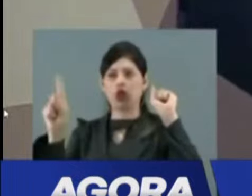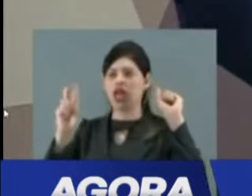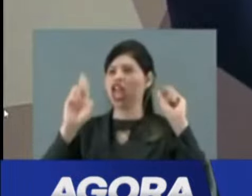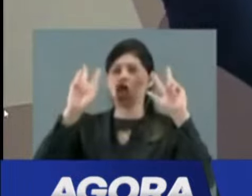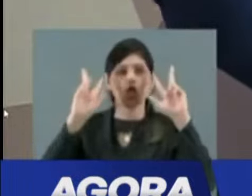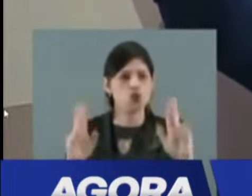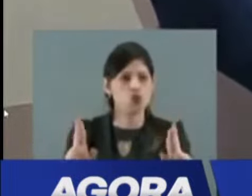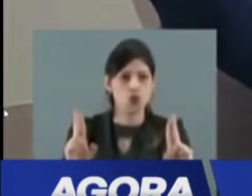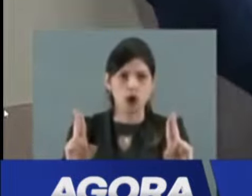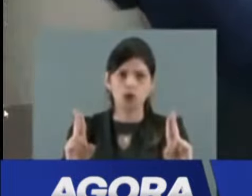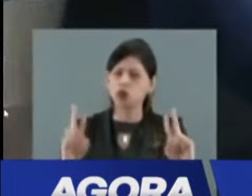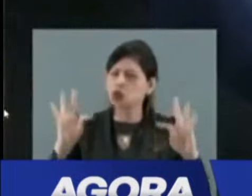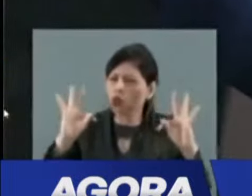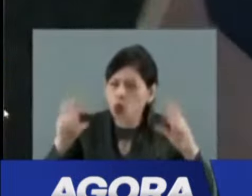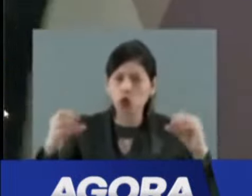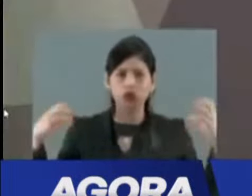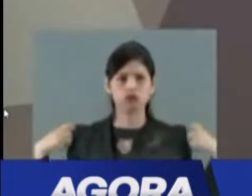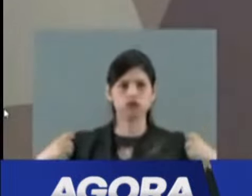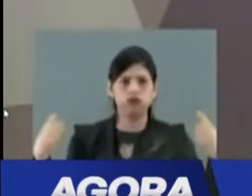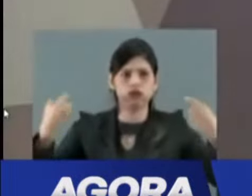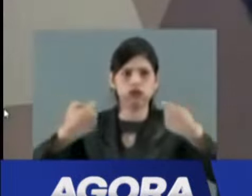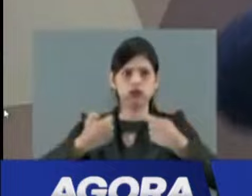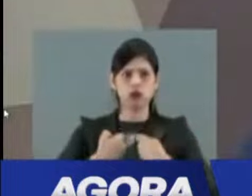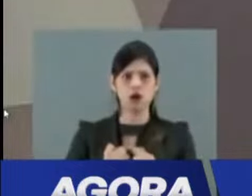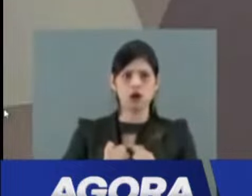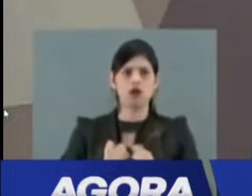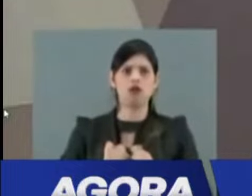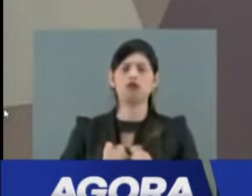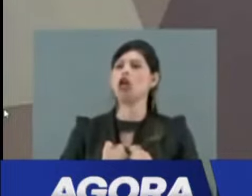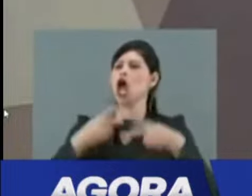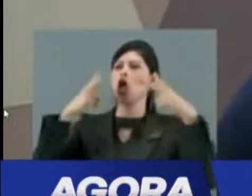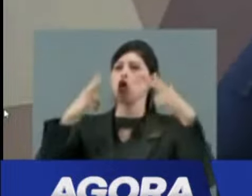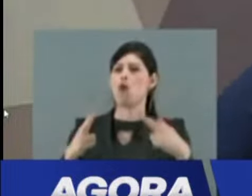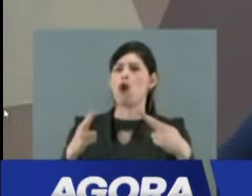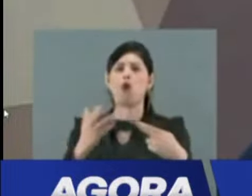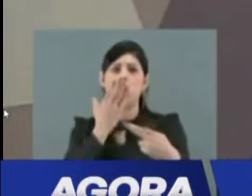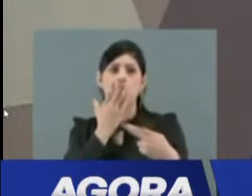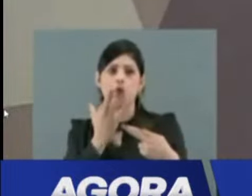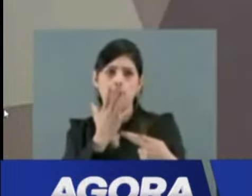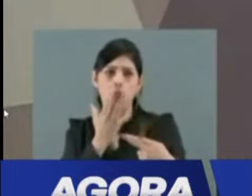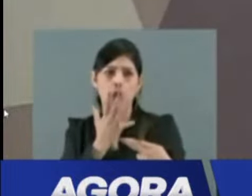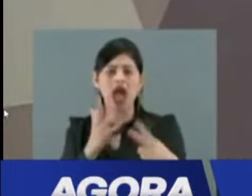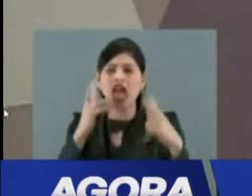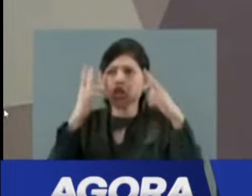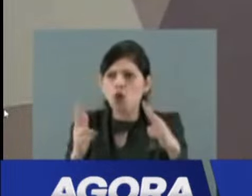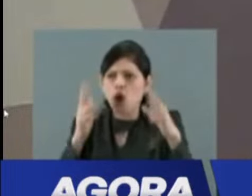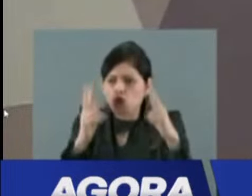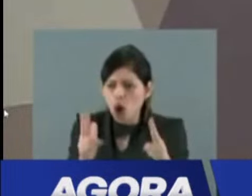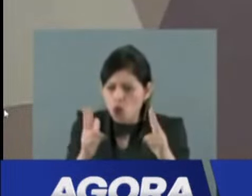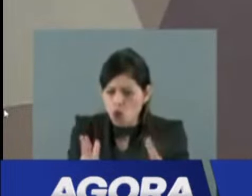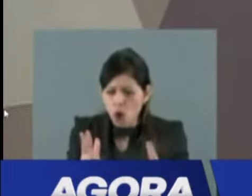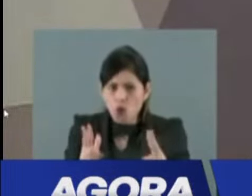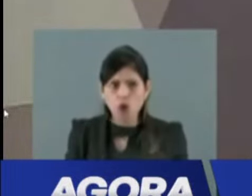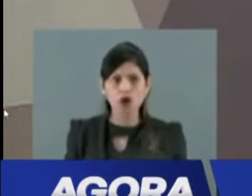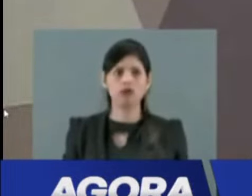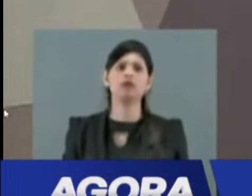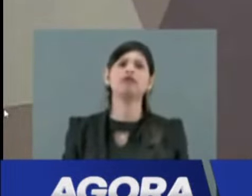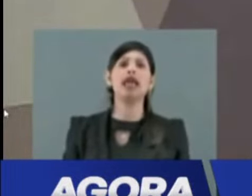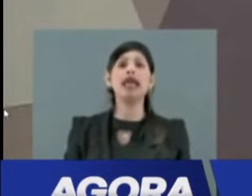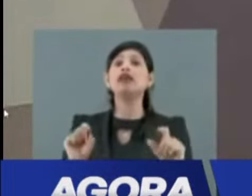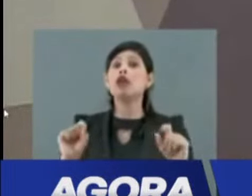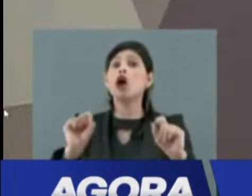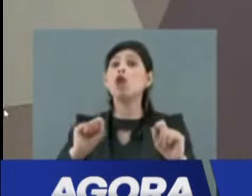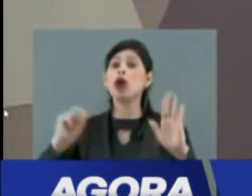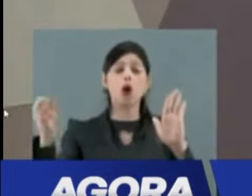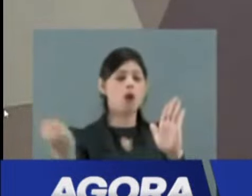Ninguém adapta a sua toga ao seu sabor. Todas as togas são iguais. E isso é uma simbologia